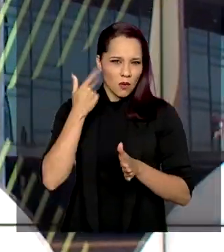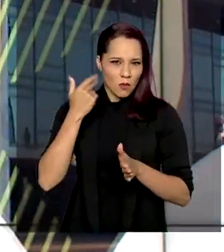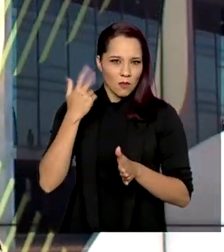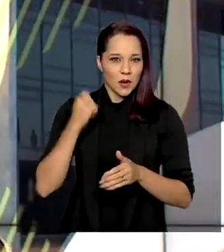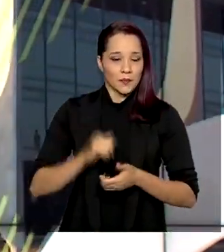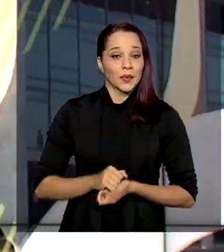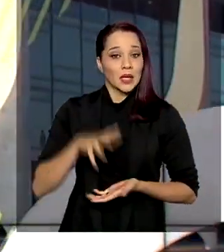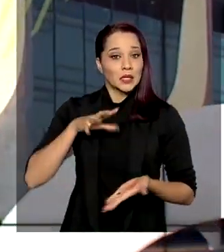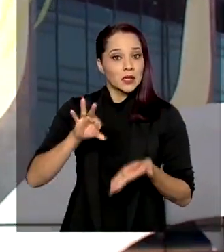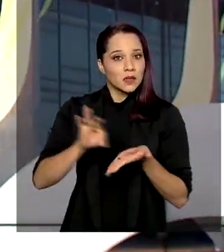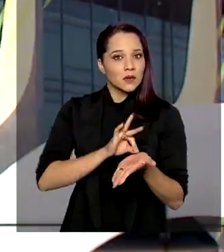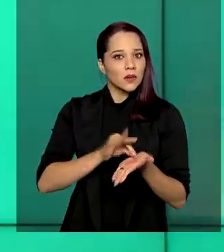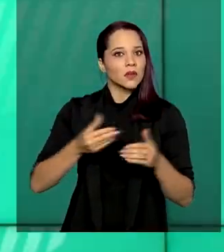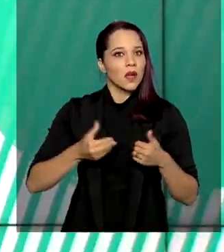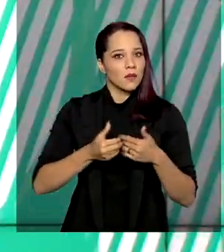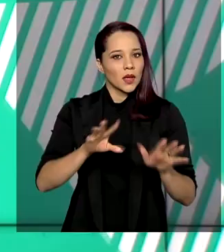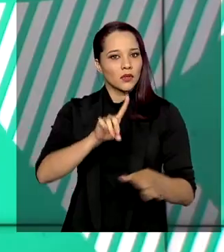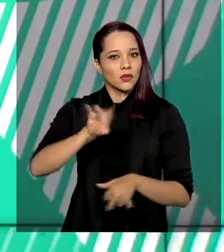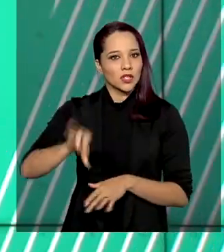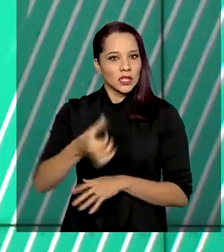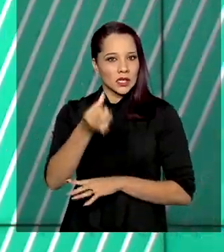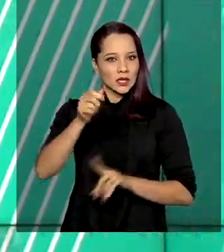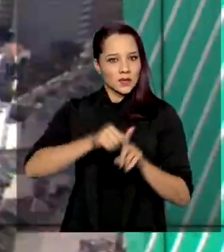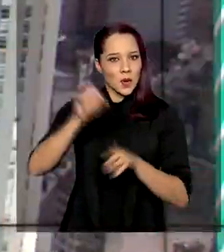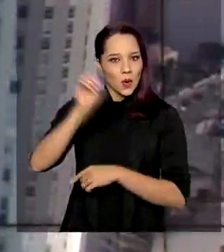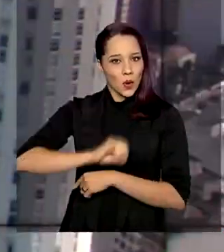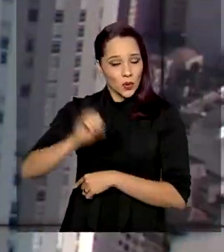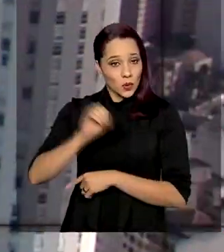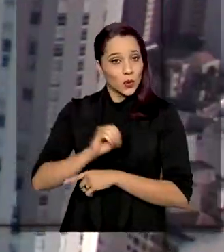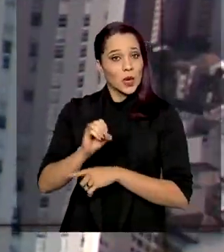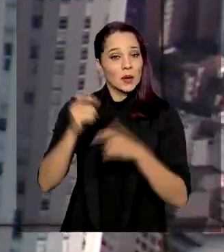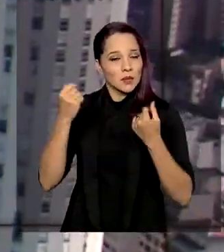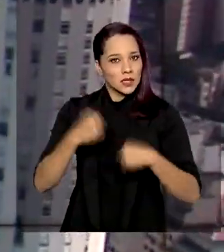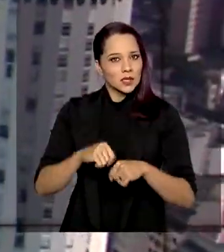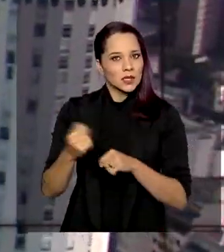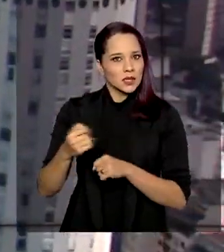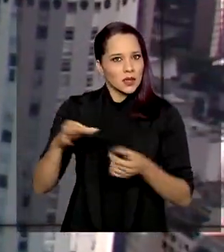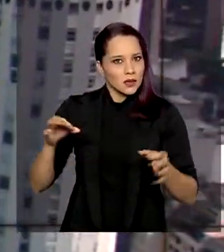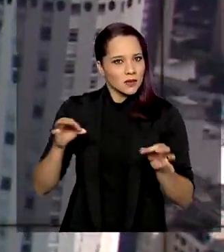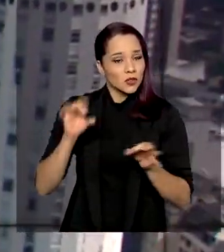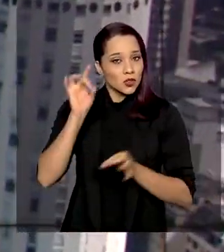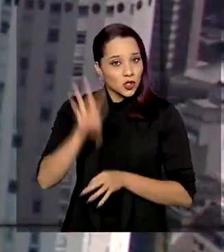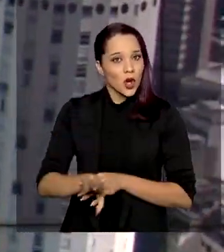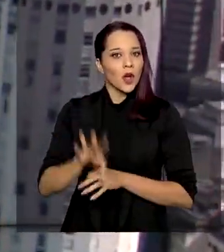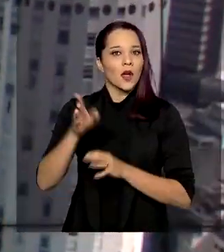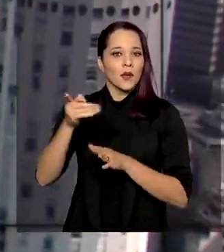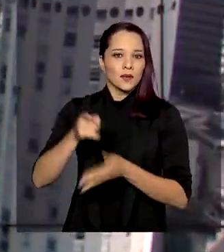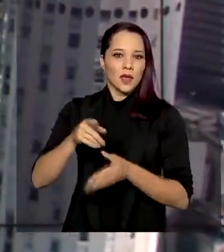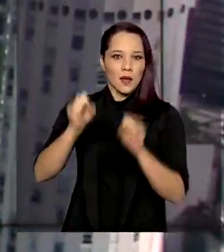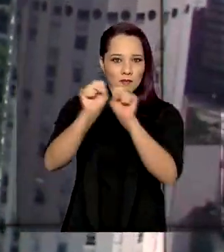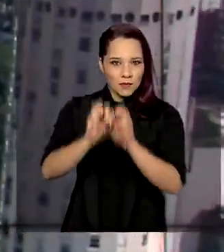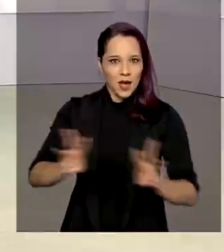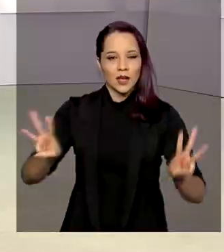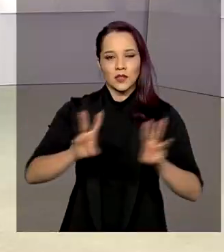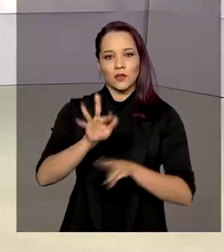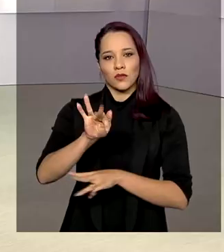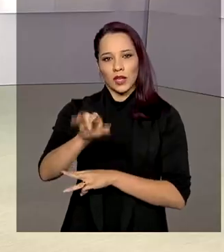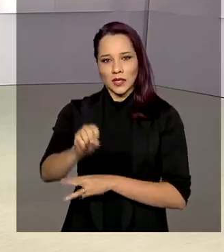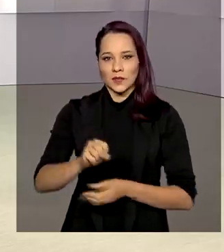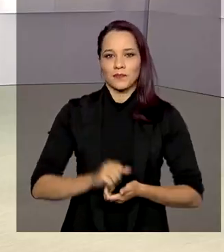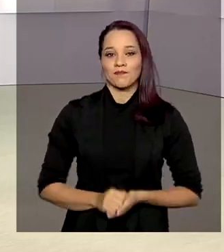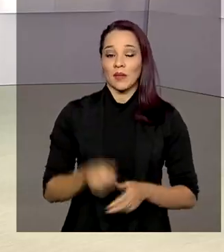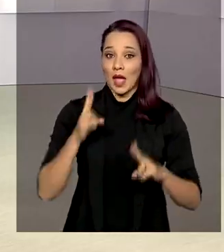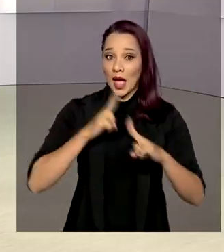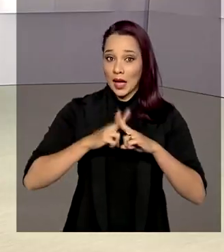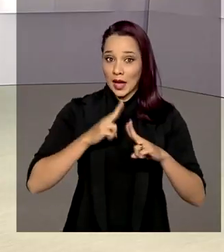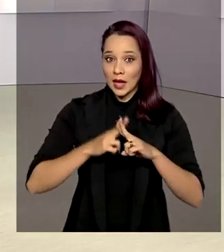As inscrições serão abertas no dia 6 de outubro e deverão ser realizadas exclusivamente na página do FIES. A Caixa